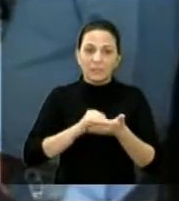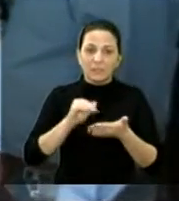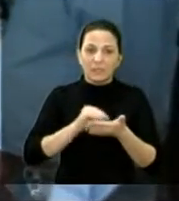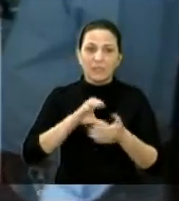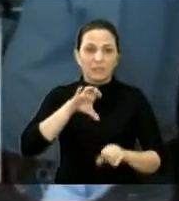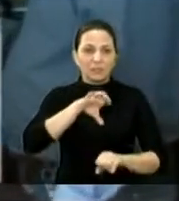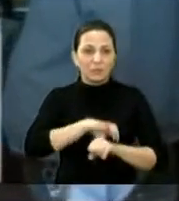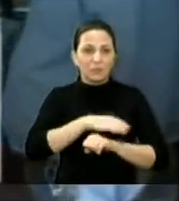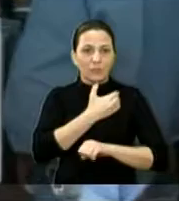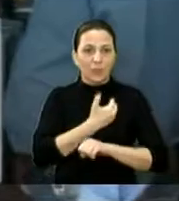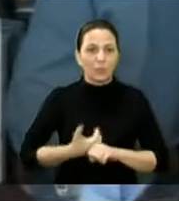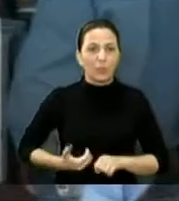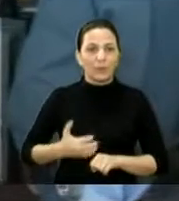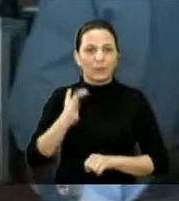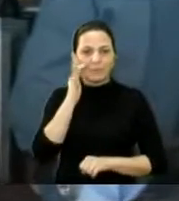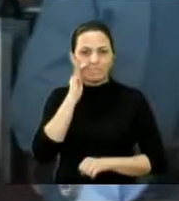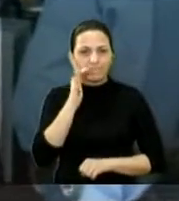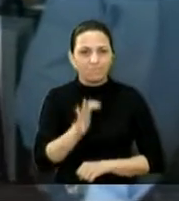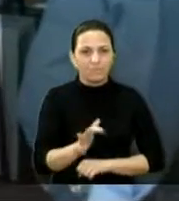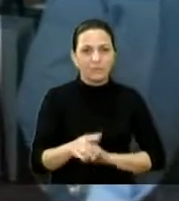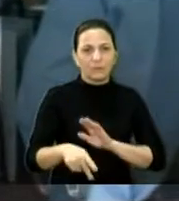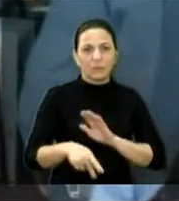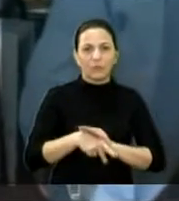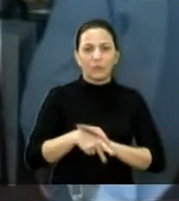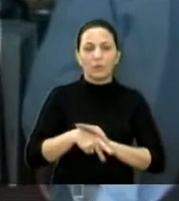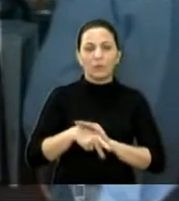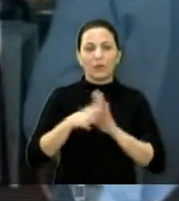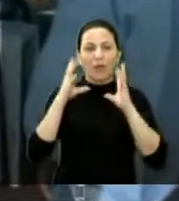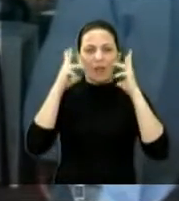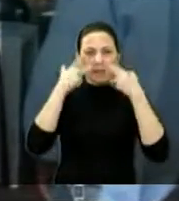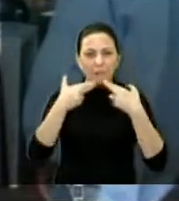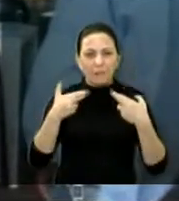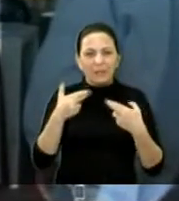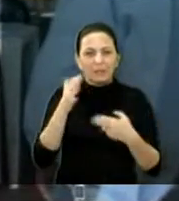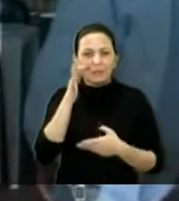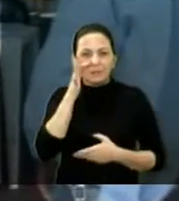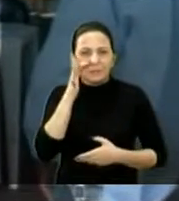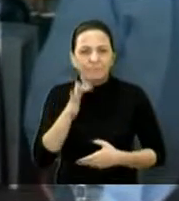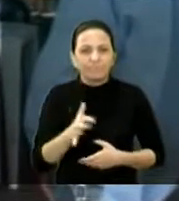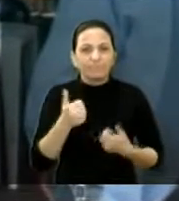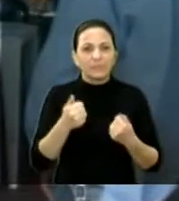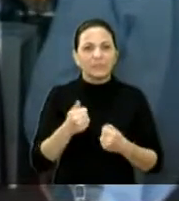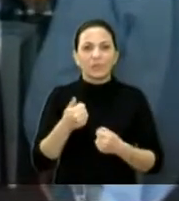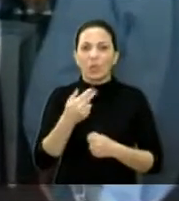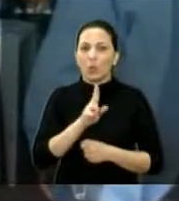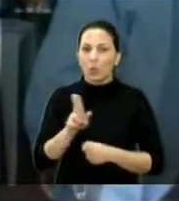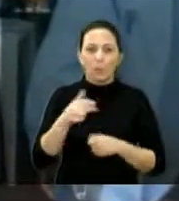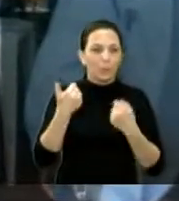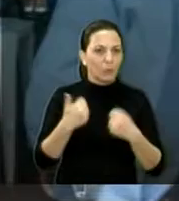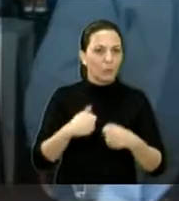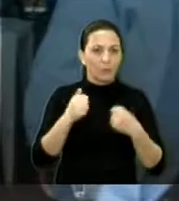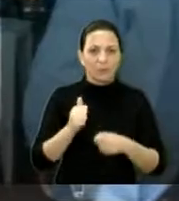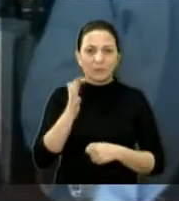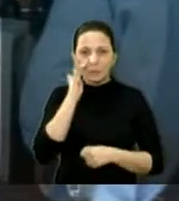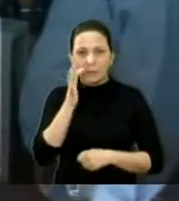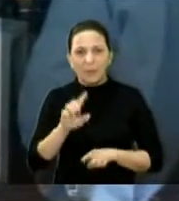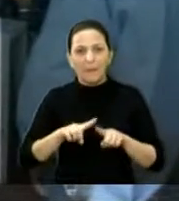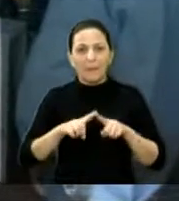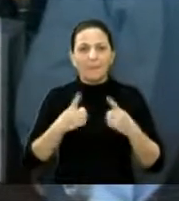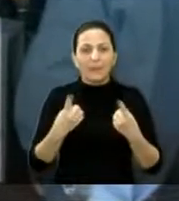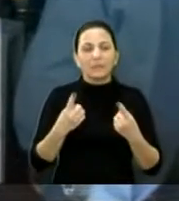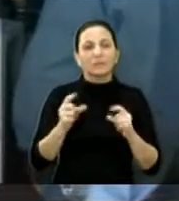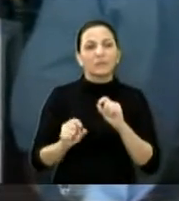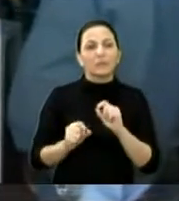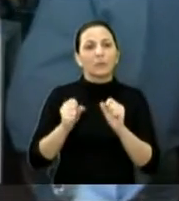denúncias, até anônimos, né, de maus tratos. Então, quem tem a denúncia, não precisa dizer o nome, quem é o denunciante, mas para que a gente